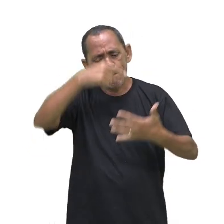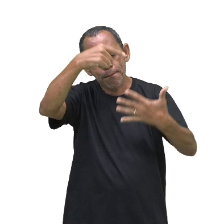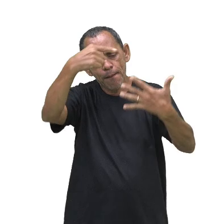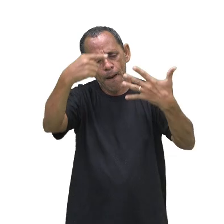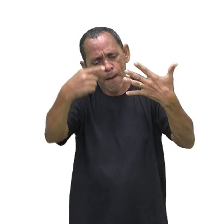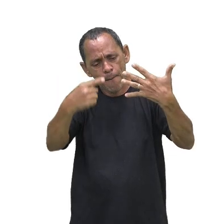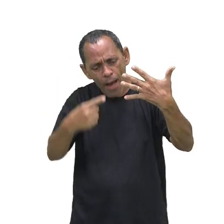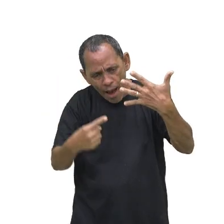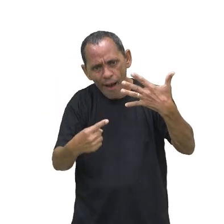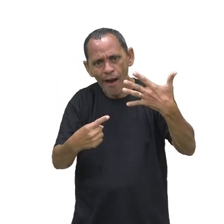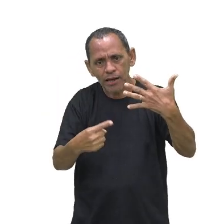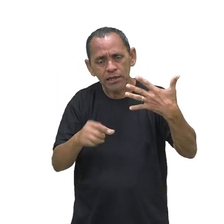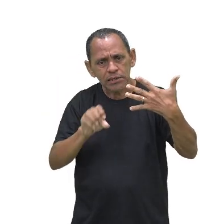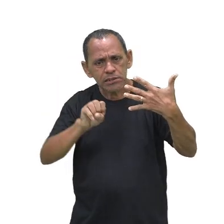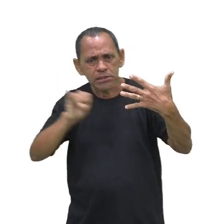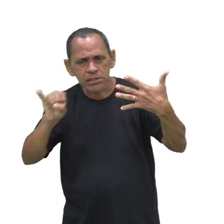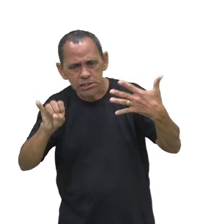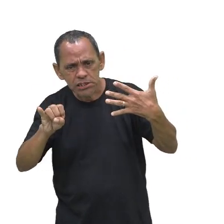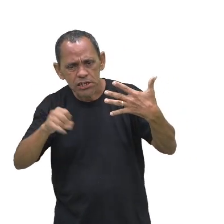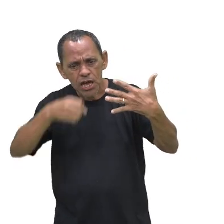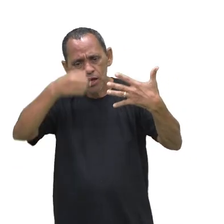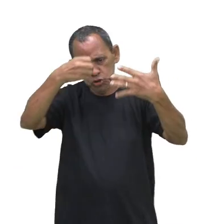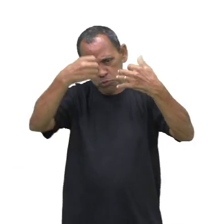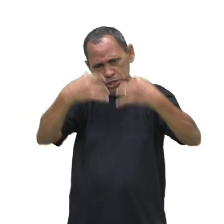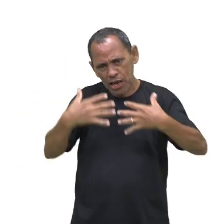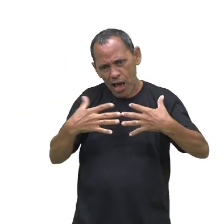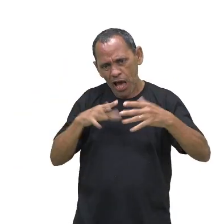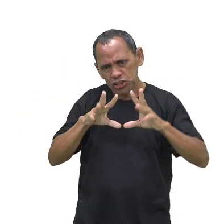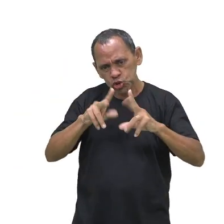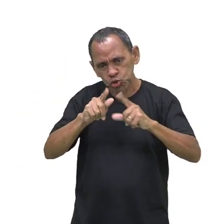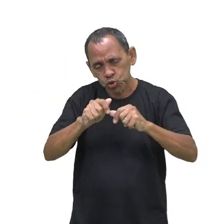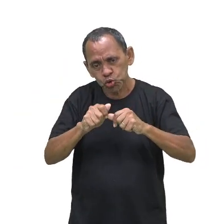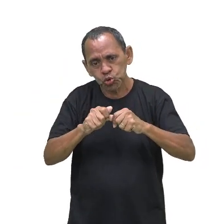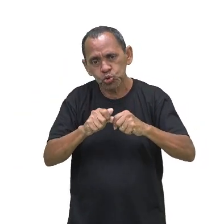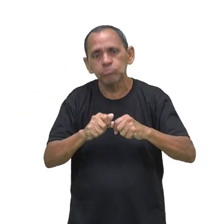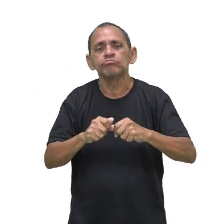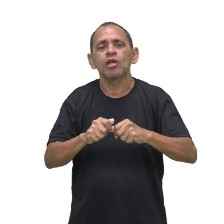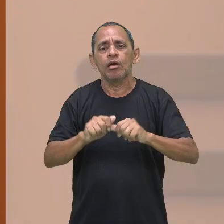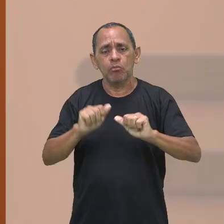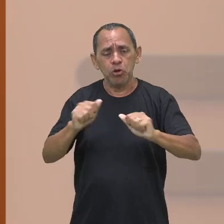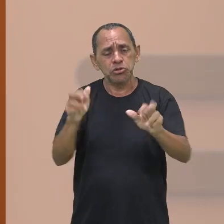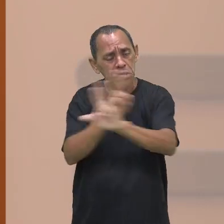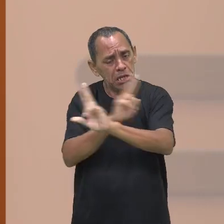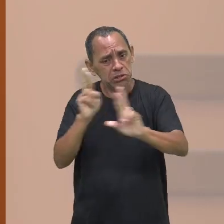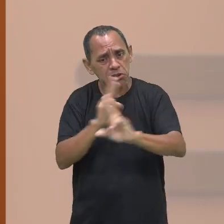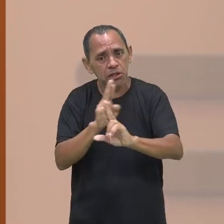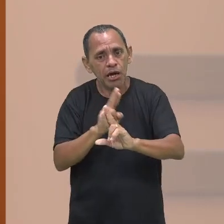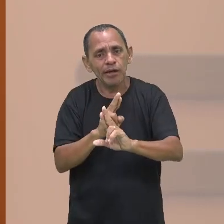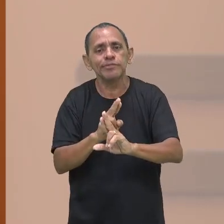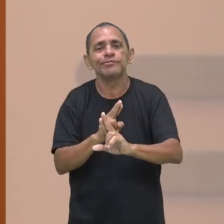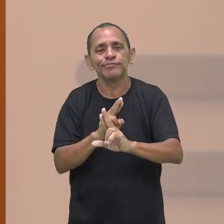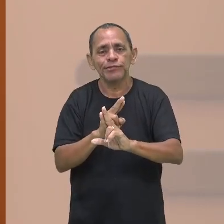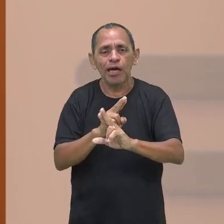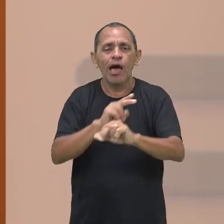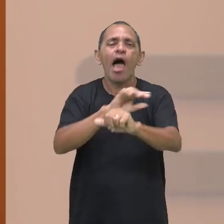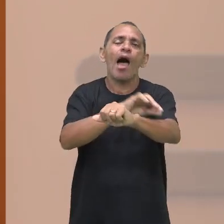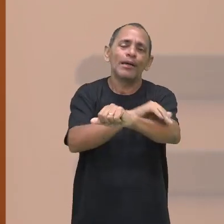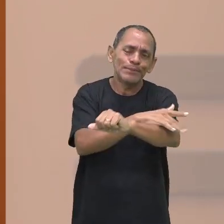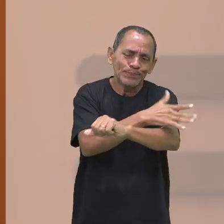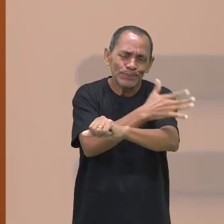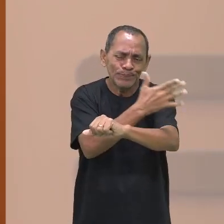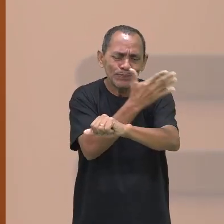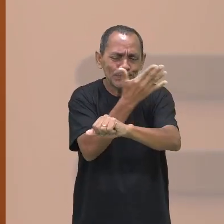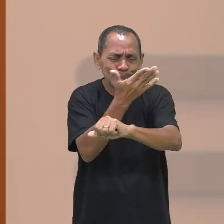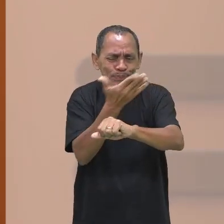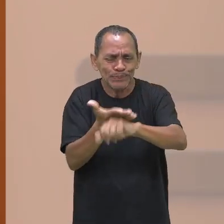diversidade cultural que possam ser elencados e relacionados, nós ficaríamos durante toda a aula